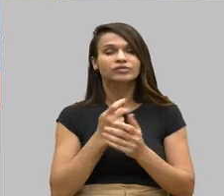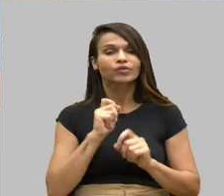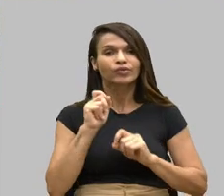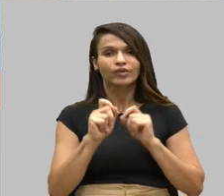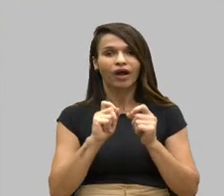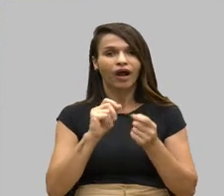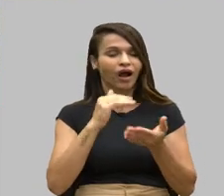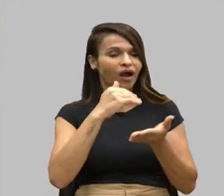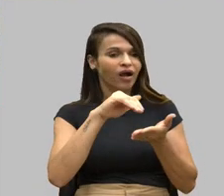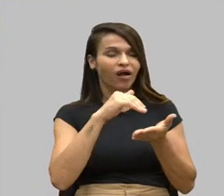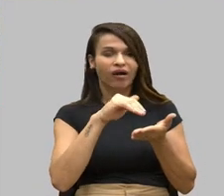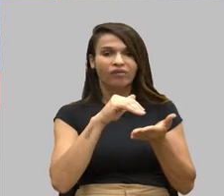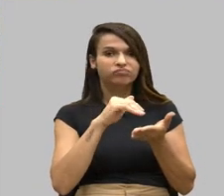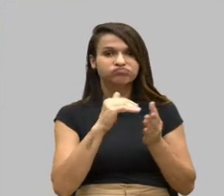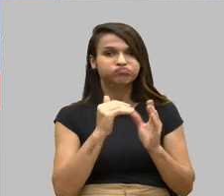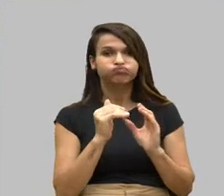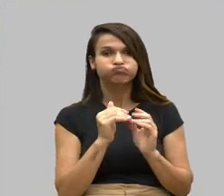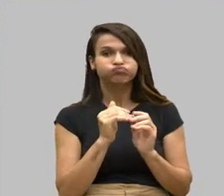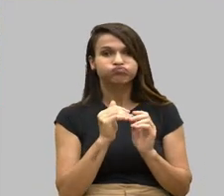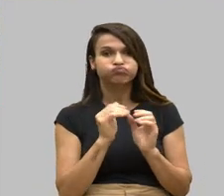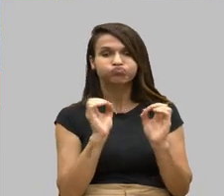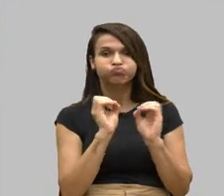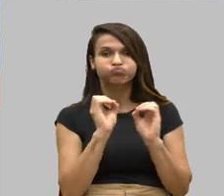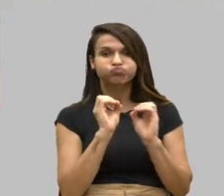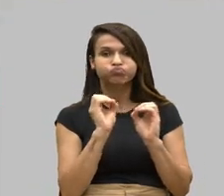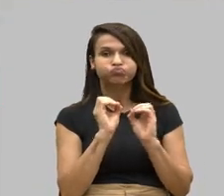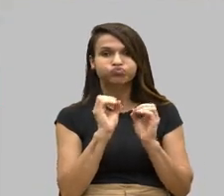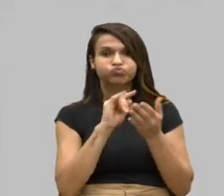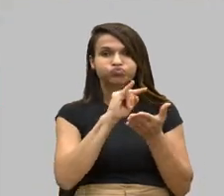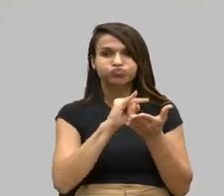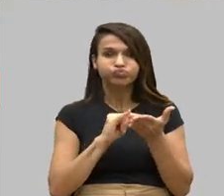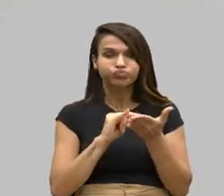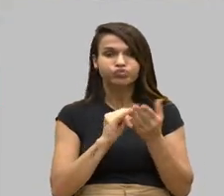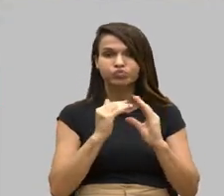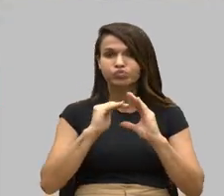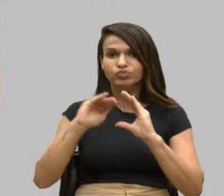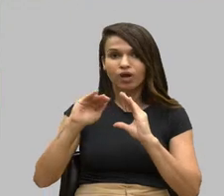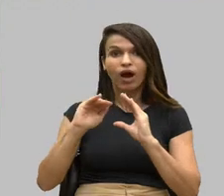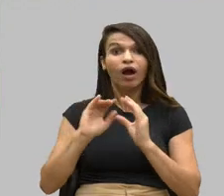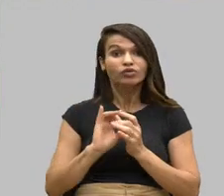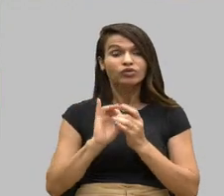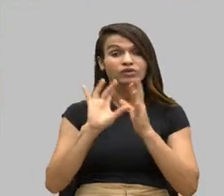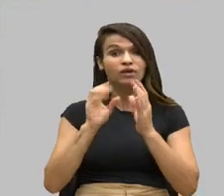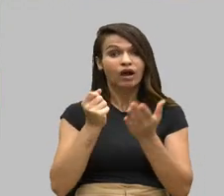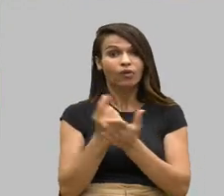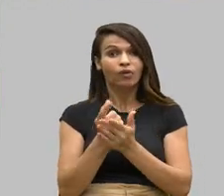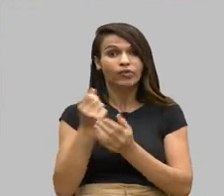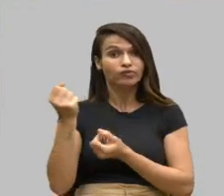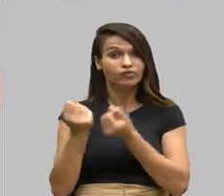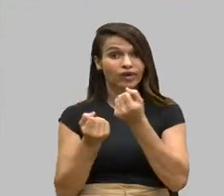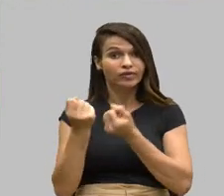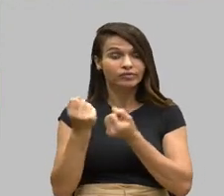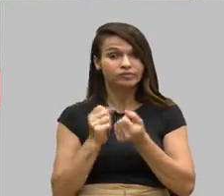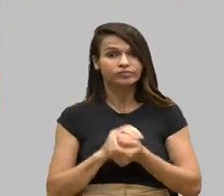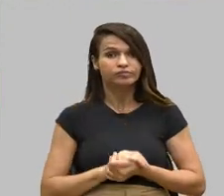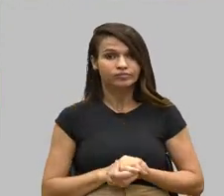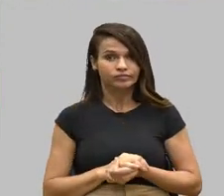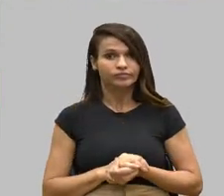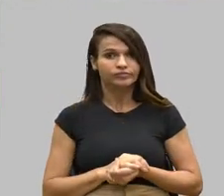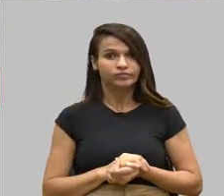não estava emitindo essa guia, autorizando a compra do veículo. E aí,